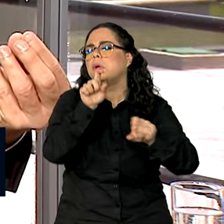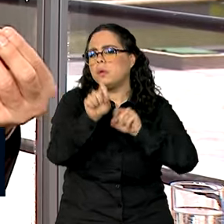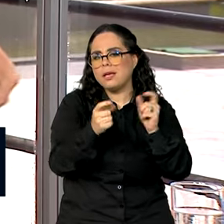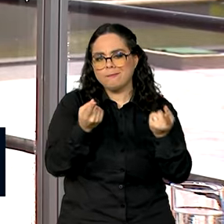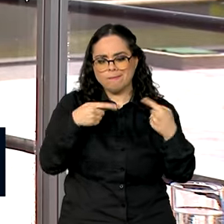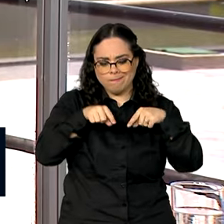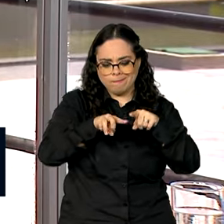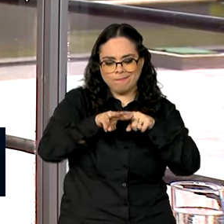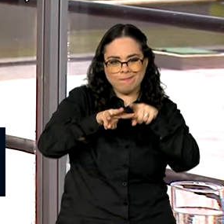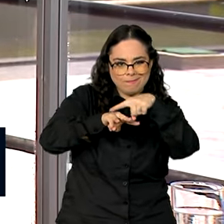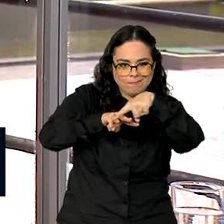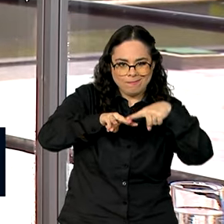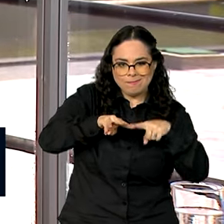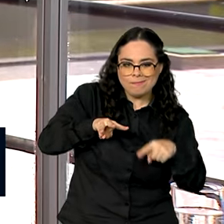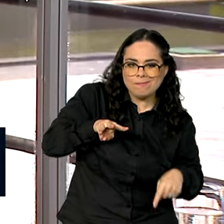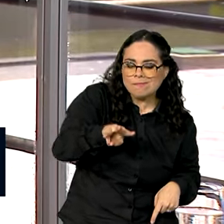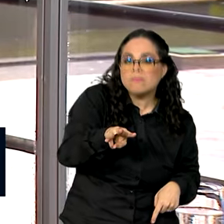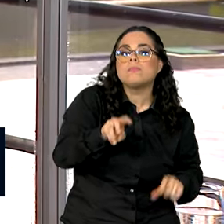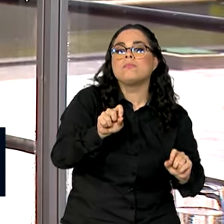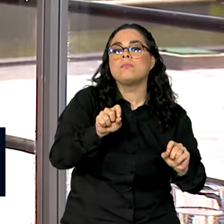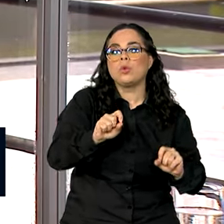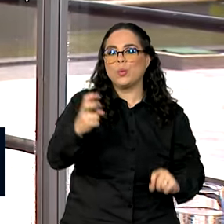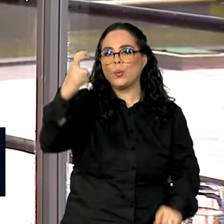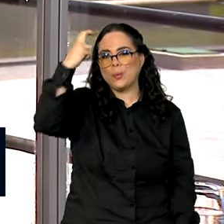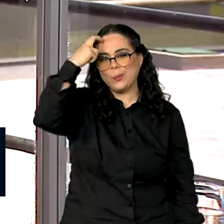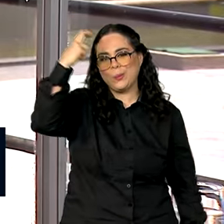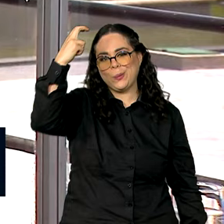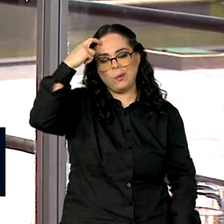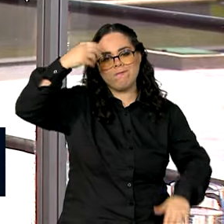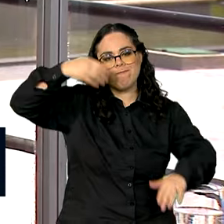paralelamente, sobre um aspecto cultural.